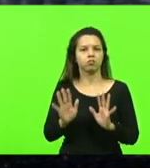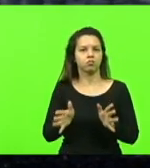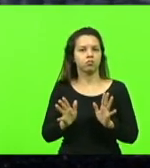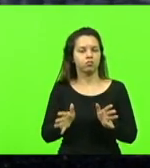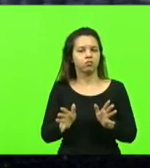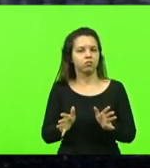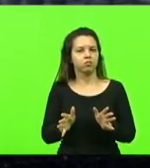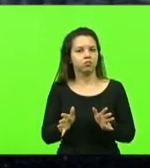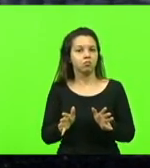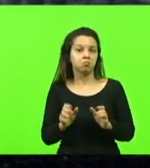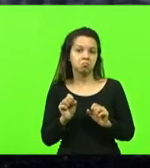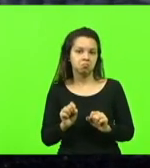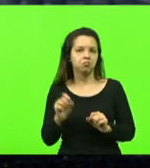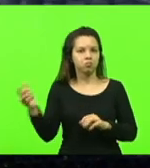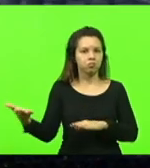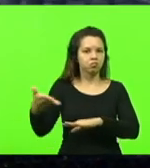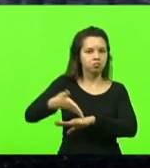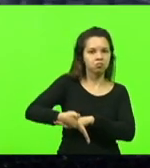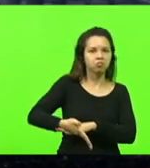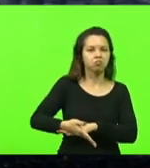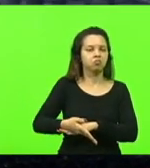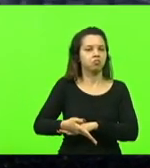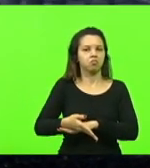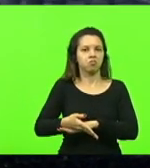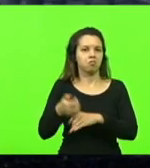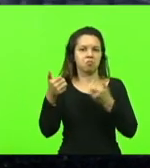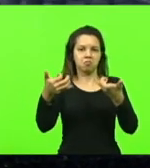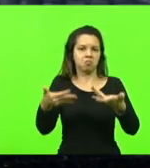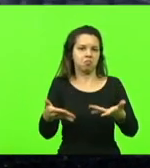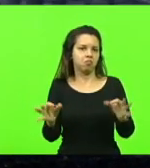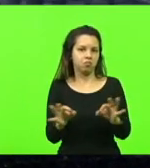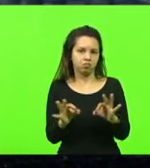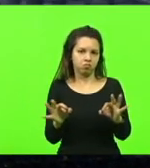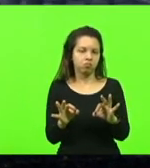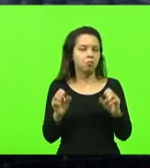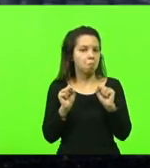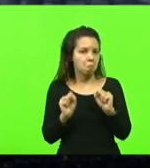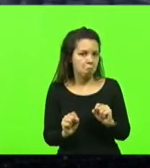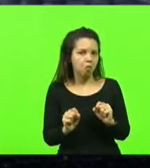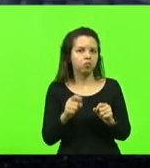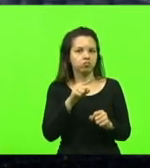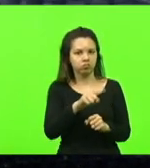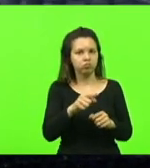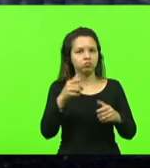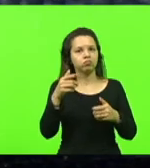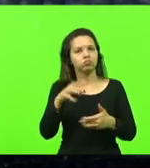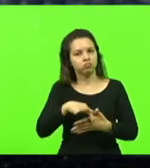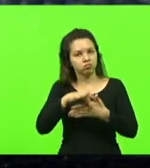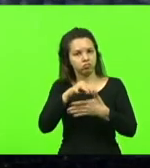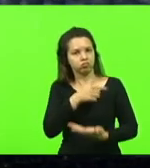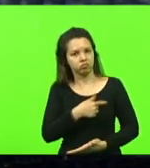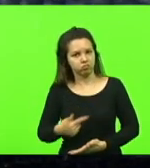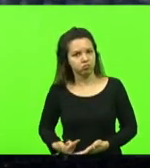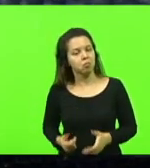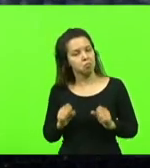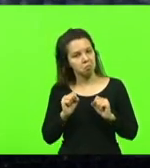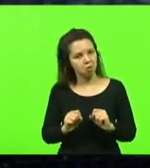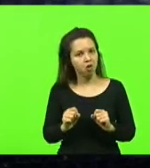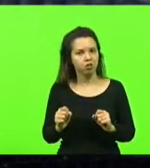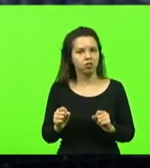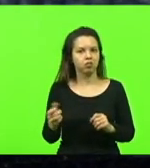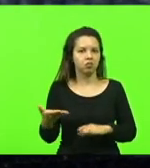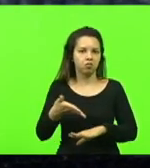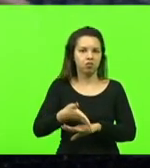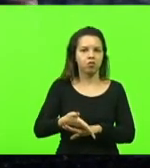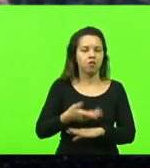como pode acontecer, uma possibilidade, bem disse o deputado líder de governo, isso pode acontecer, ele pode chegar aqui e falar